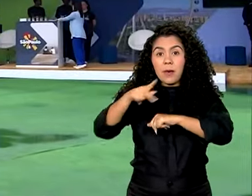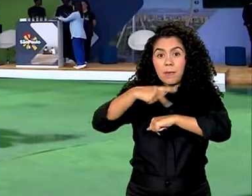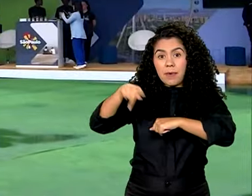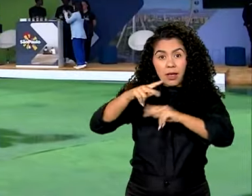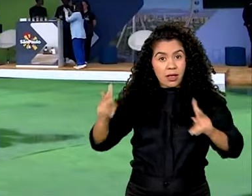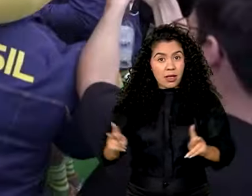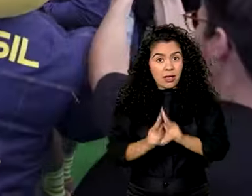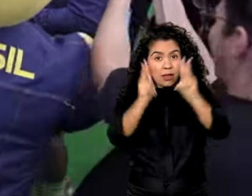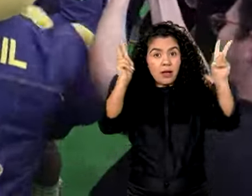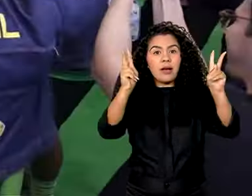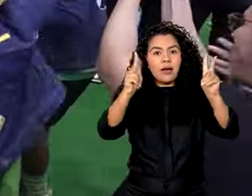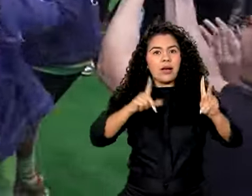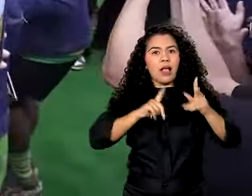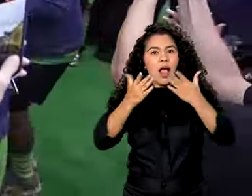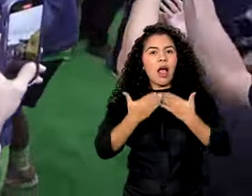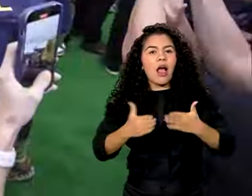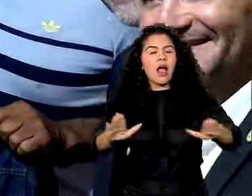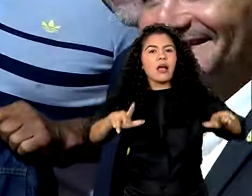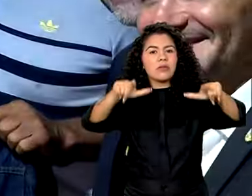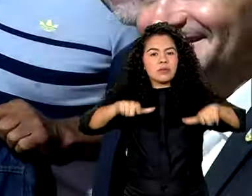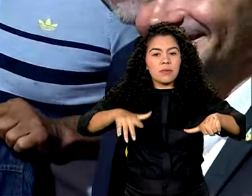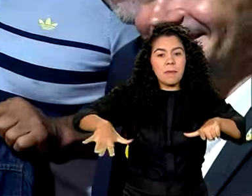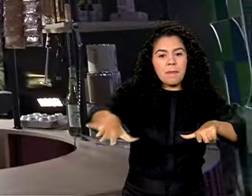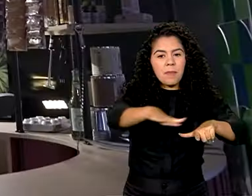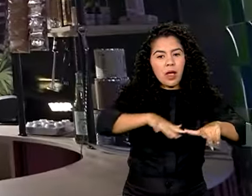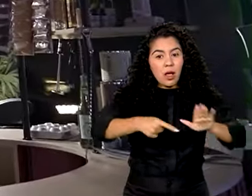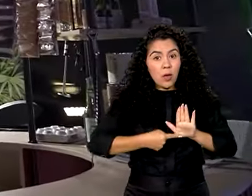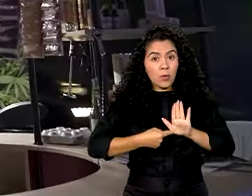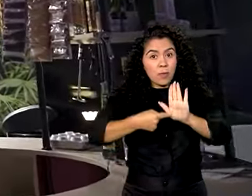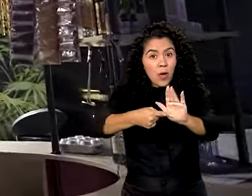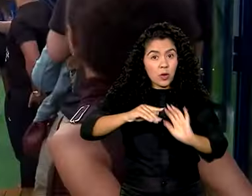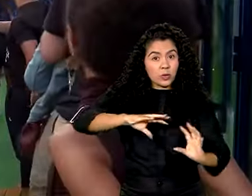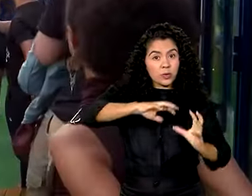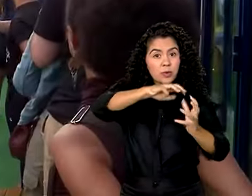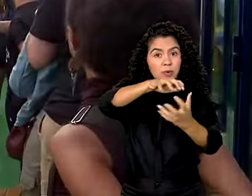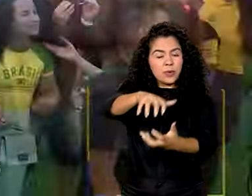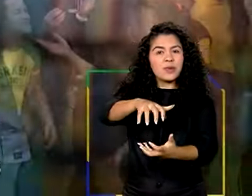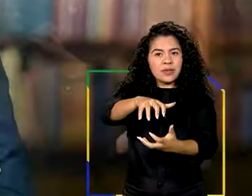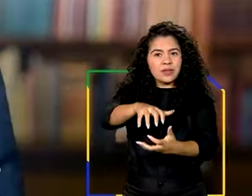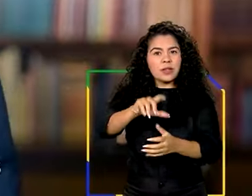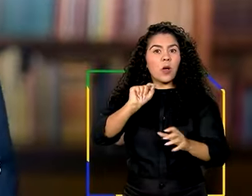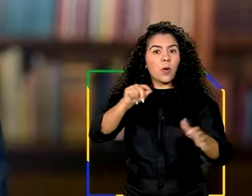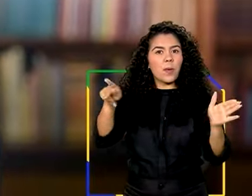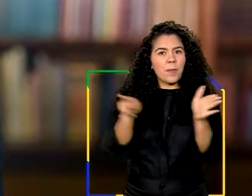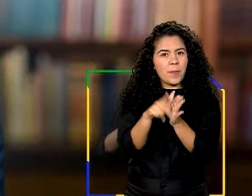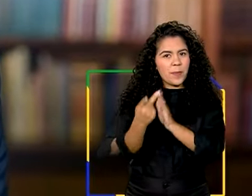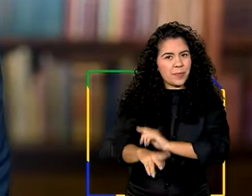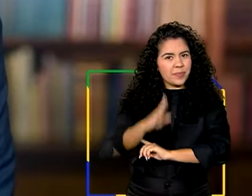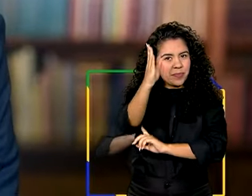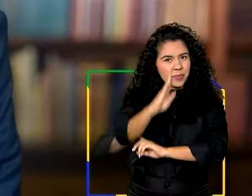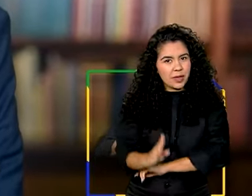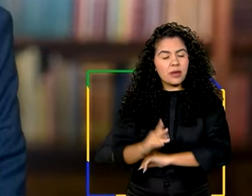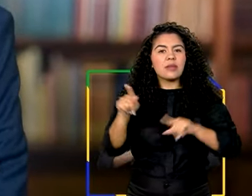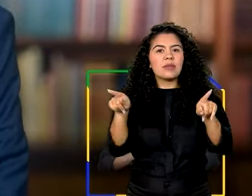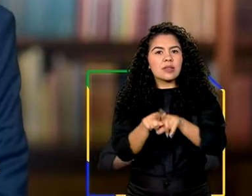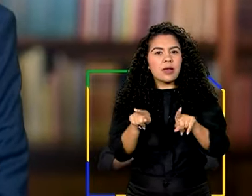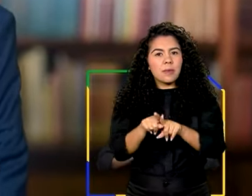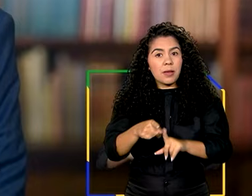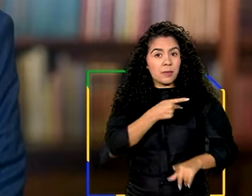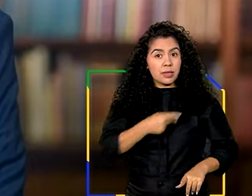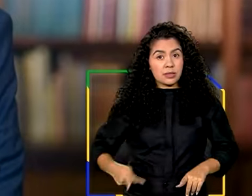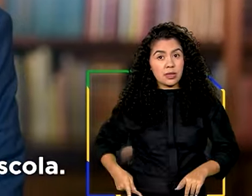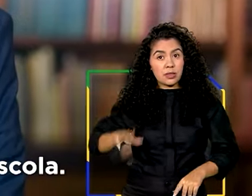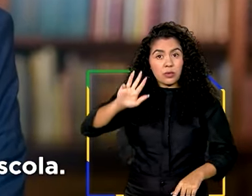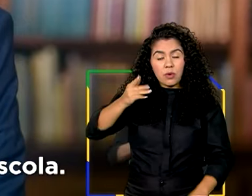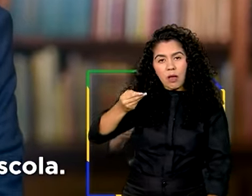aberta Casa Brasil, espaço que apresenta para o mundo aquilo que só o nosso país tem. Em pronunciamento à nação,